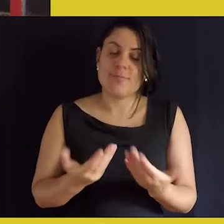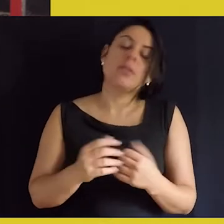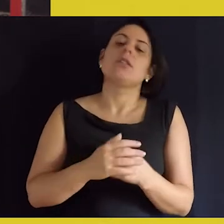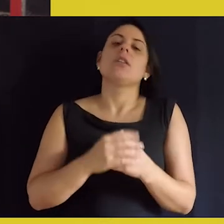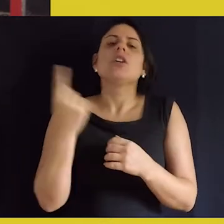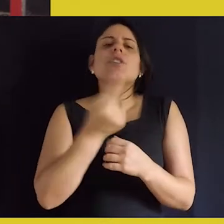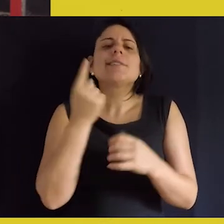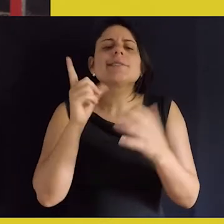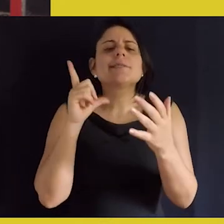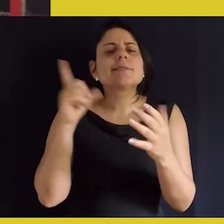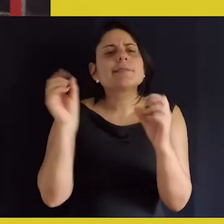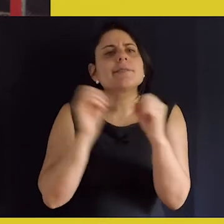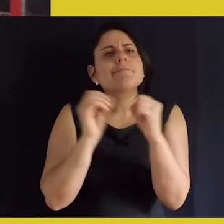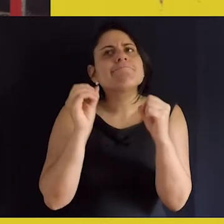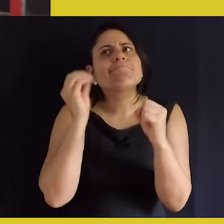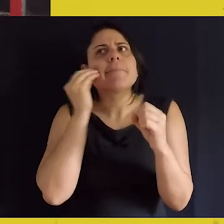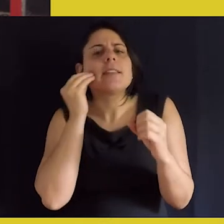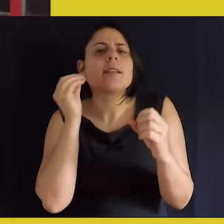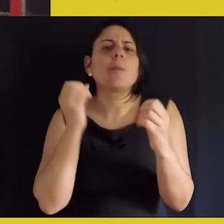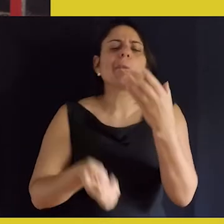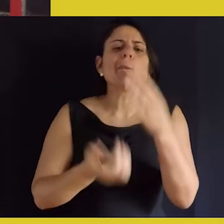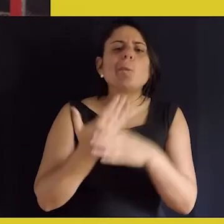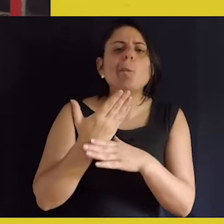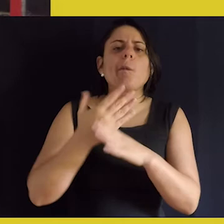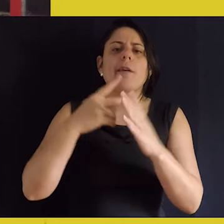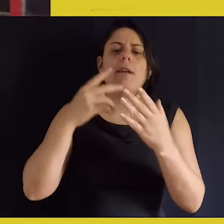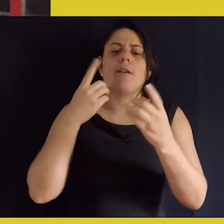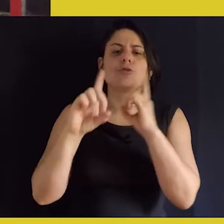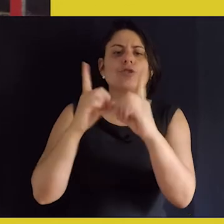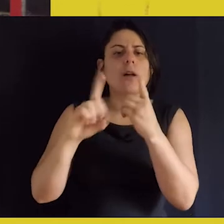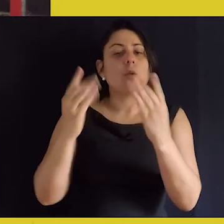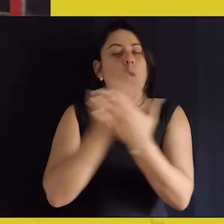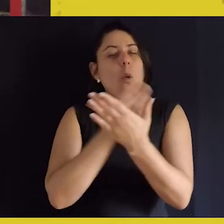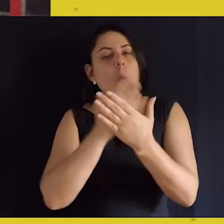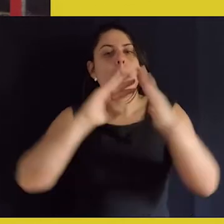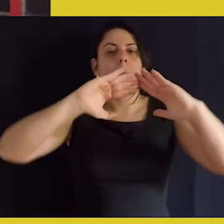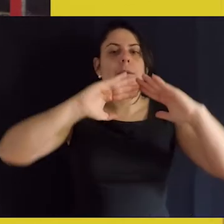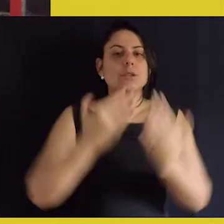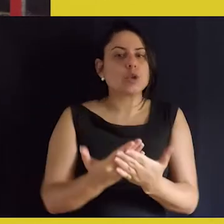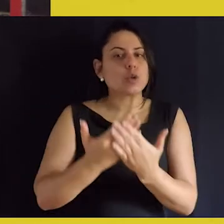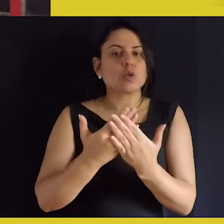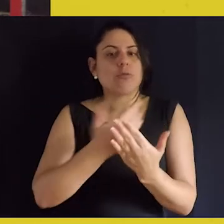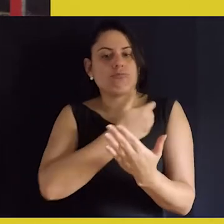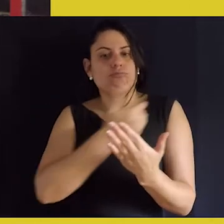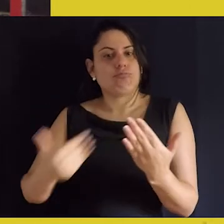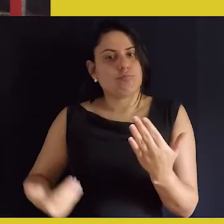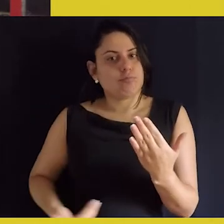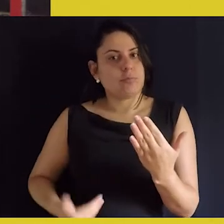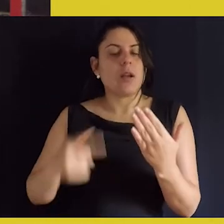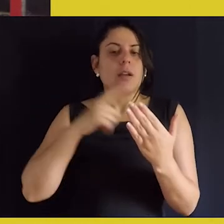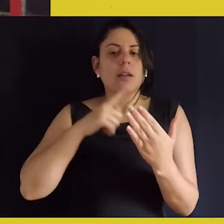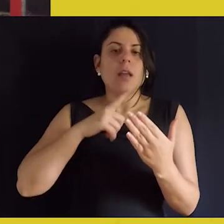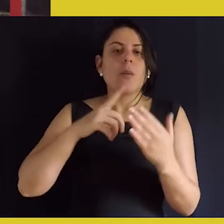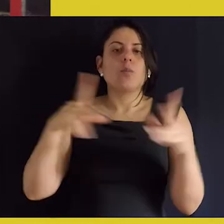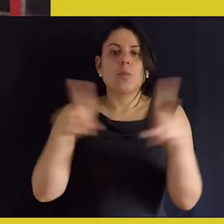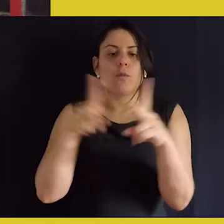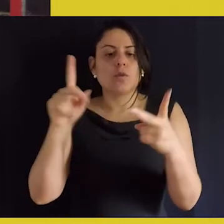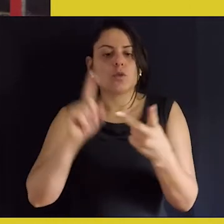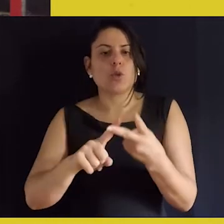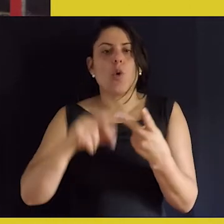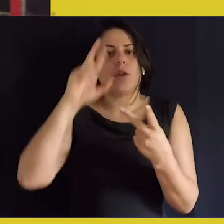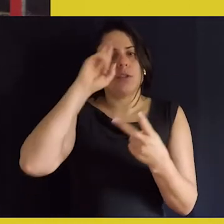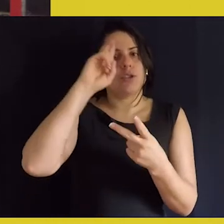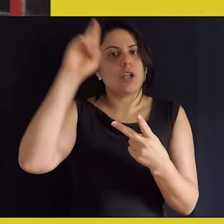interessados no projeto, né, a gente também começa a criar diálogos com algumas escolas públicas, onde a gente tem aí